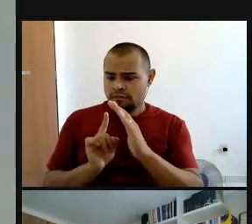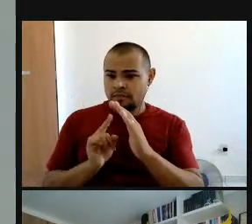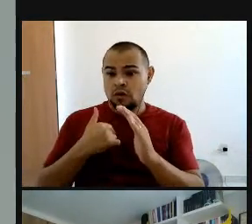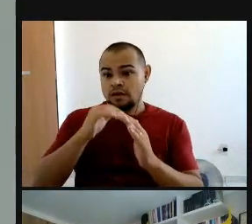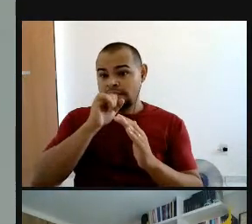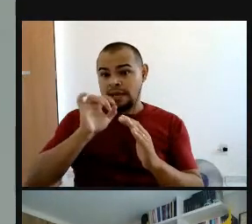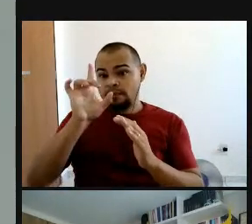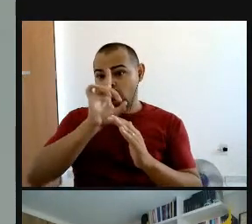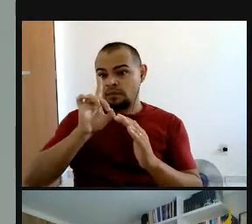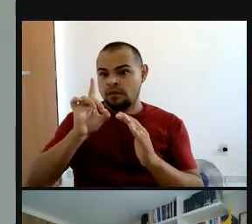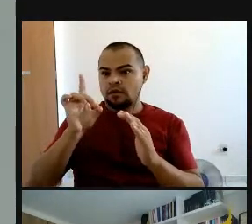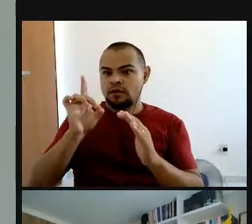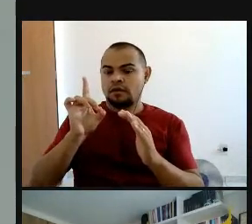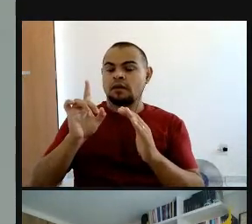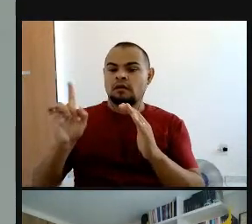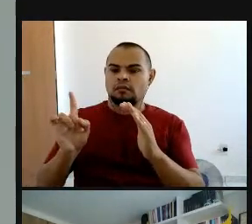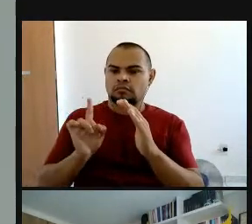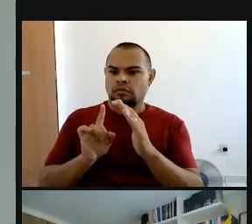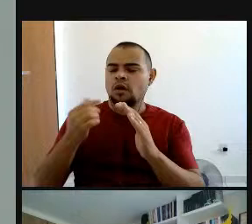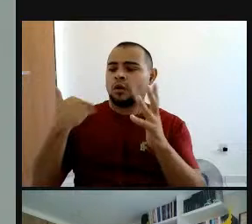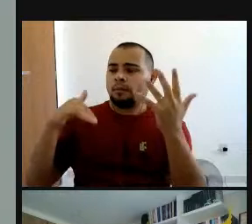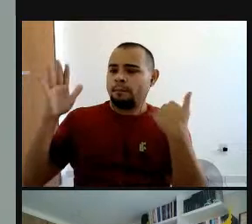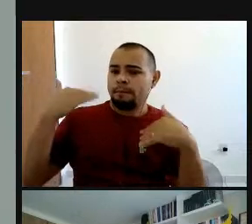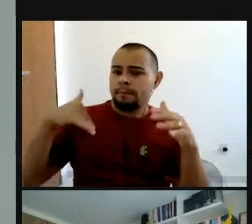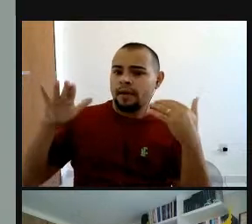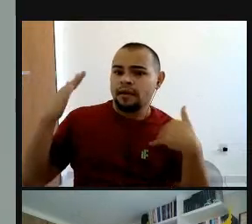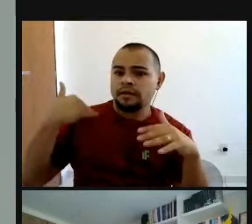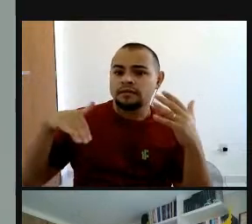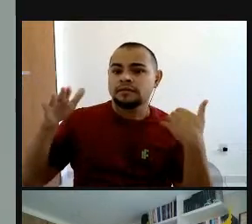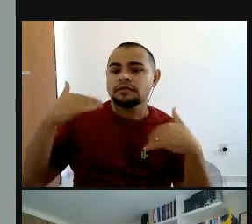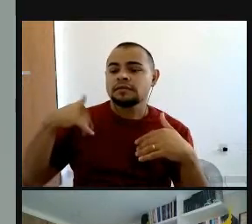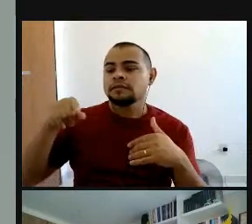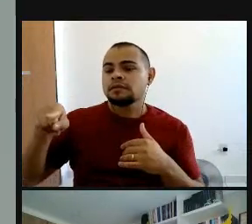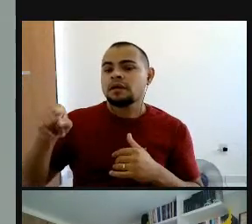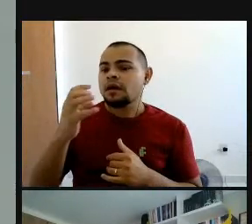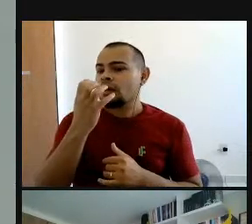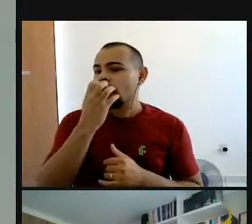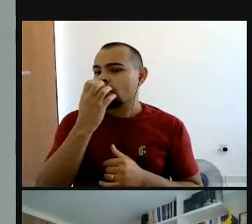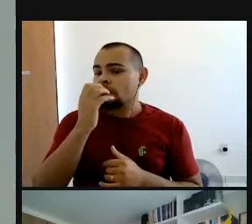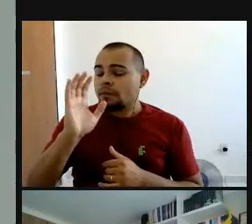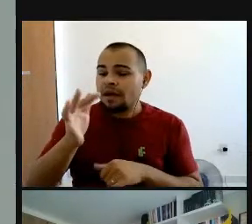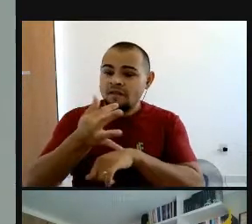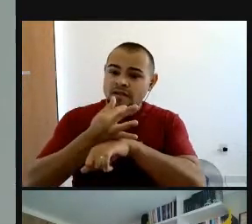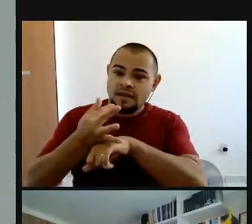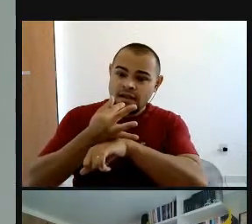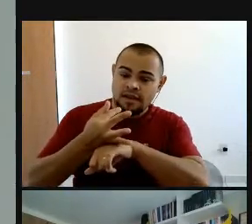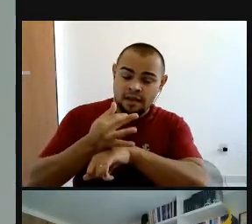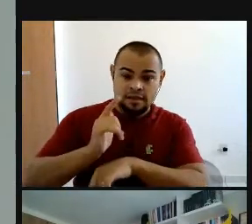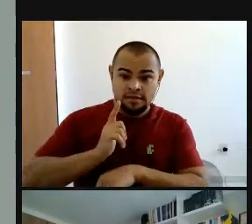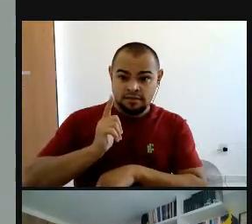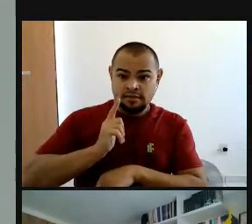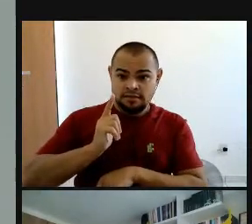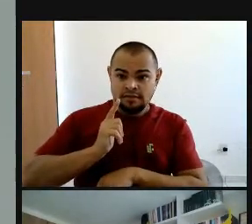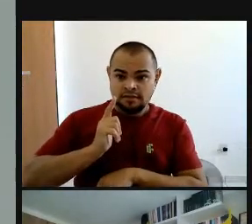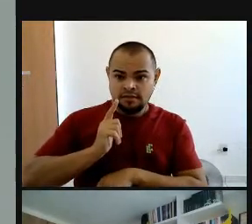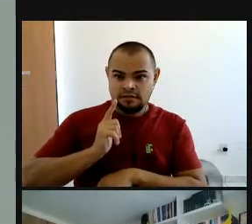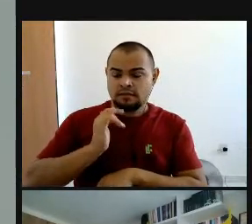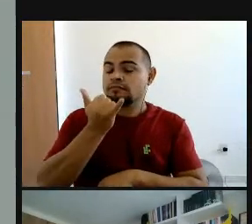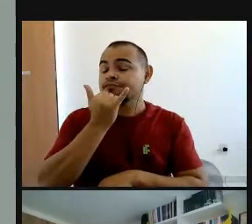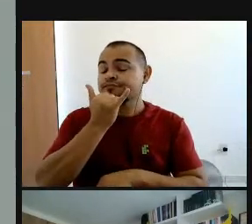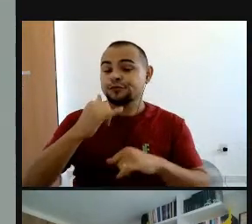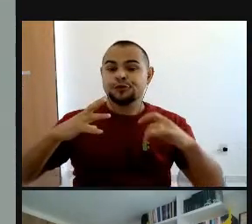passeio de carro para levar, né, minha cachorrinha para passear de carro, só que feriados que a gente teve aí, né, esses tempos atrás.